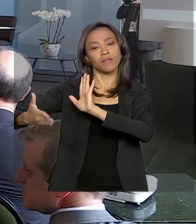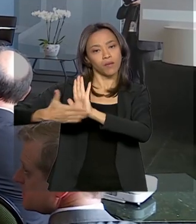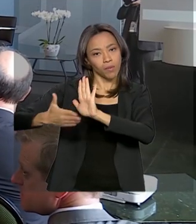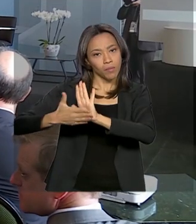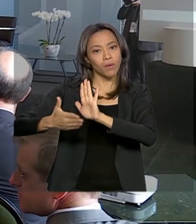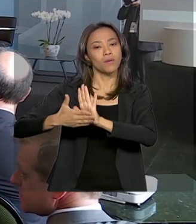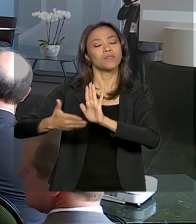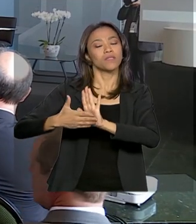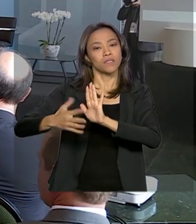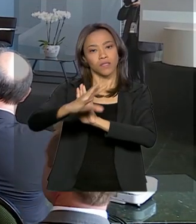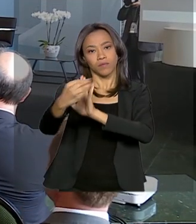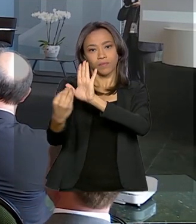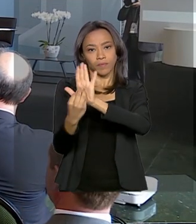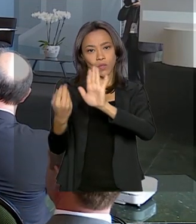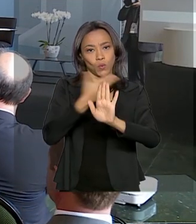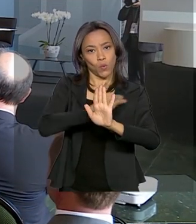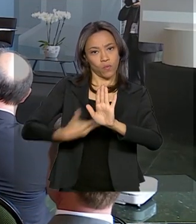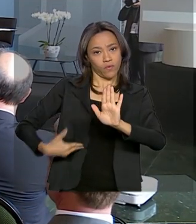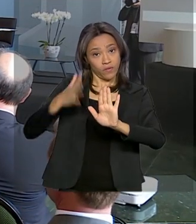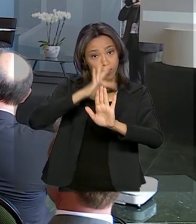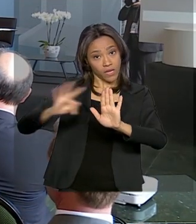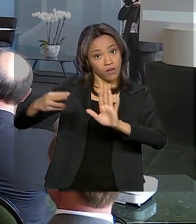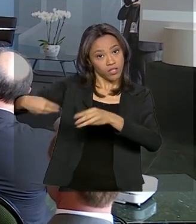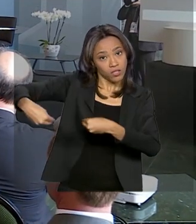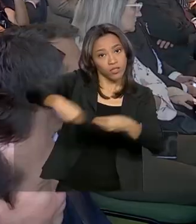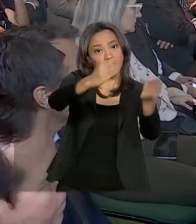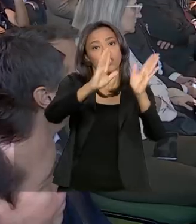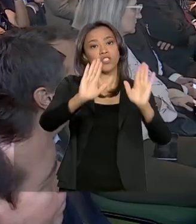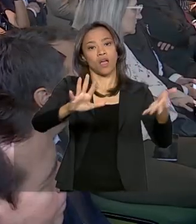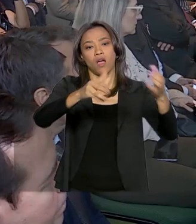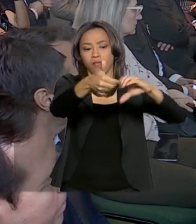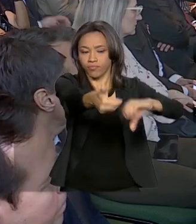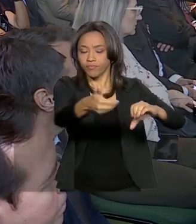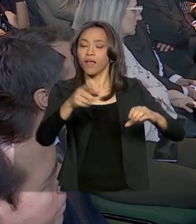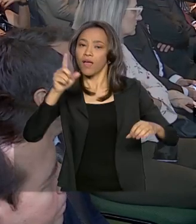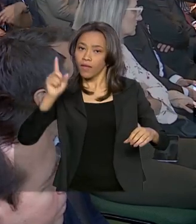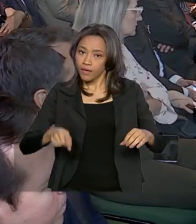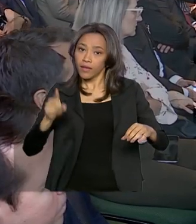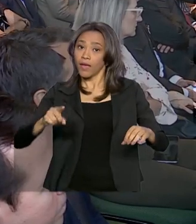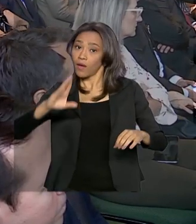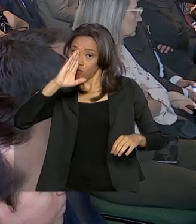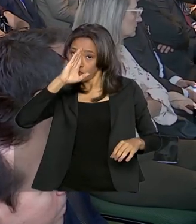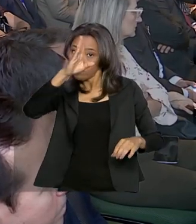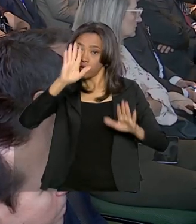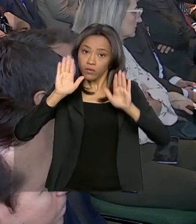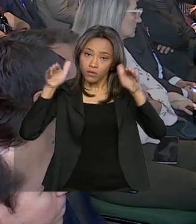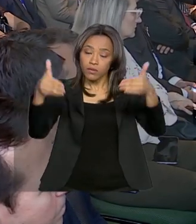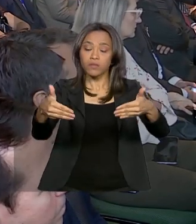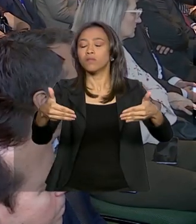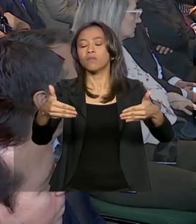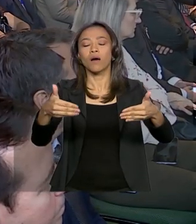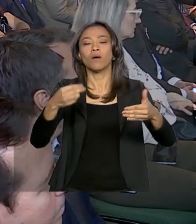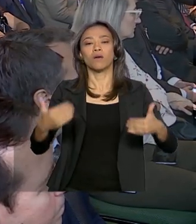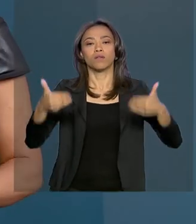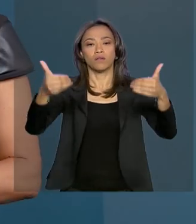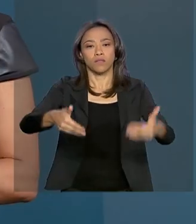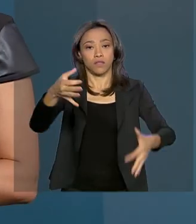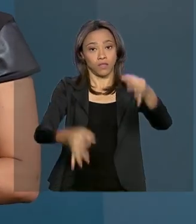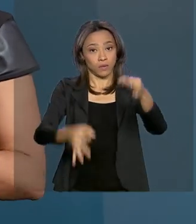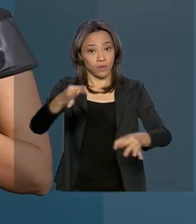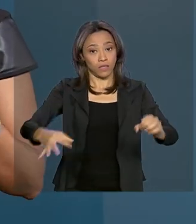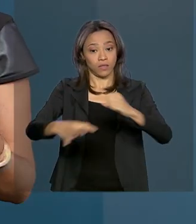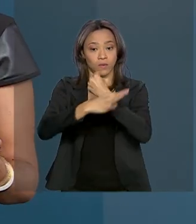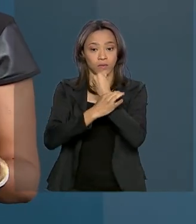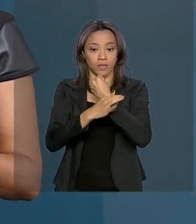federal que tramita no Congresso Nacional e uma das prioridades do Ministério da Justiça e Segurança Pública. O